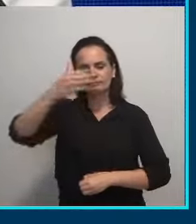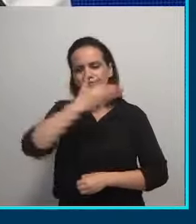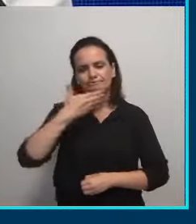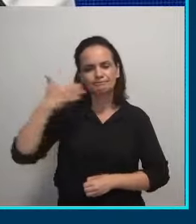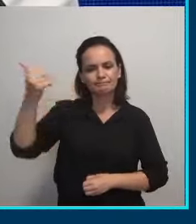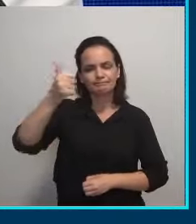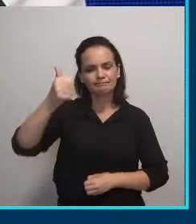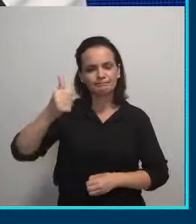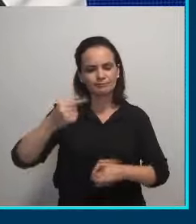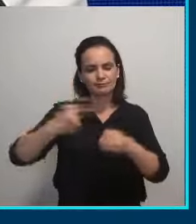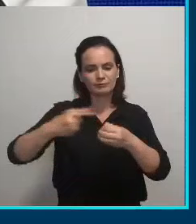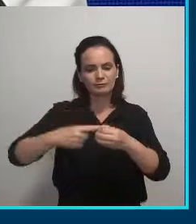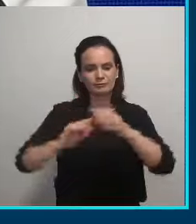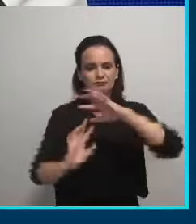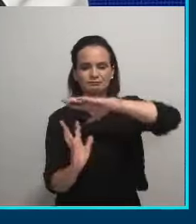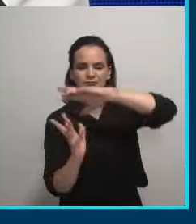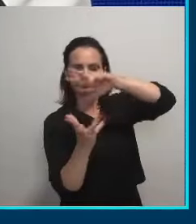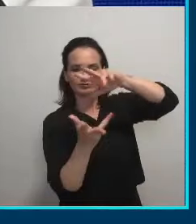na coleta seletiva.